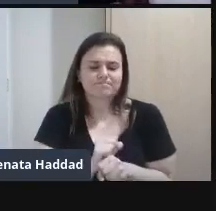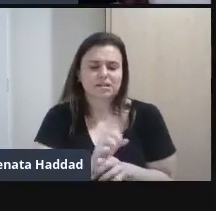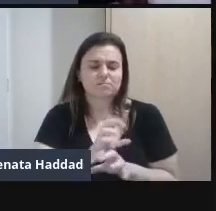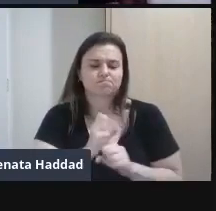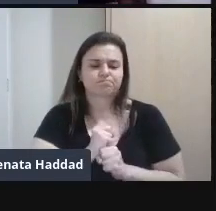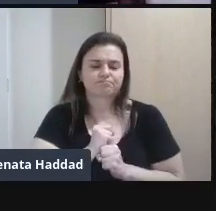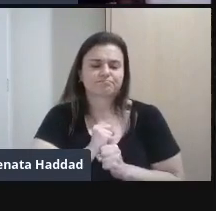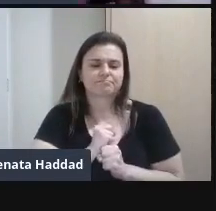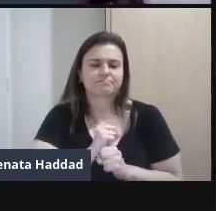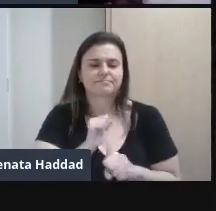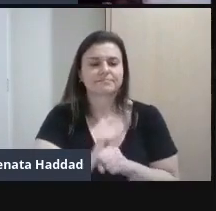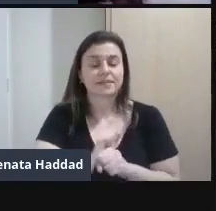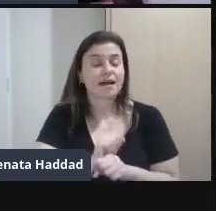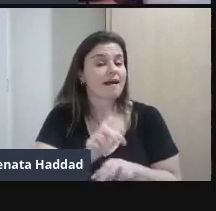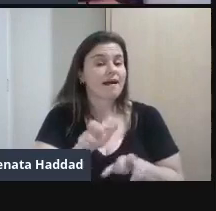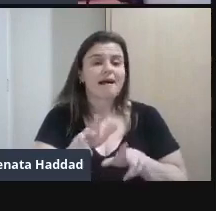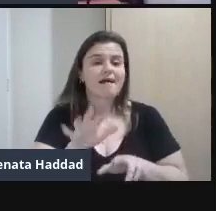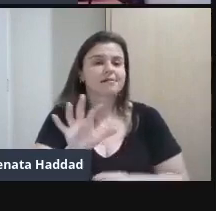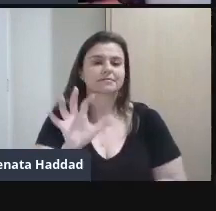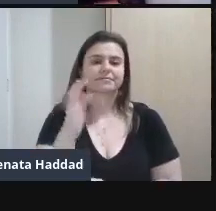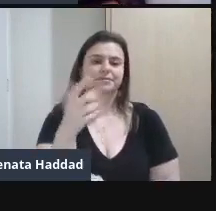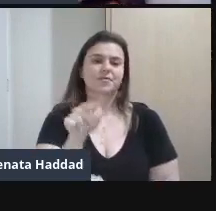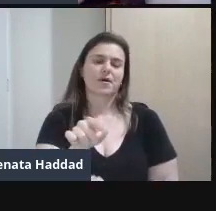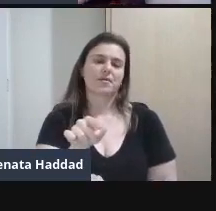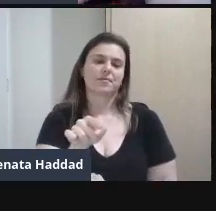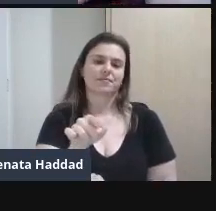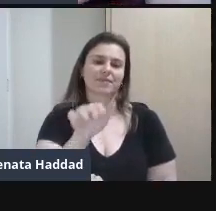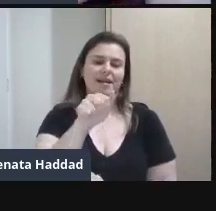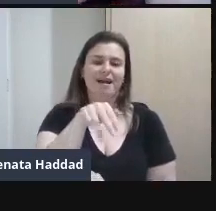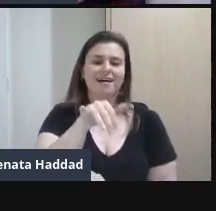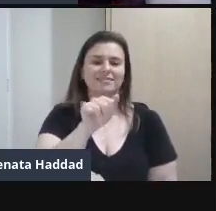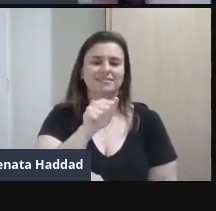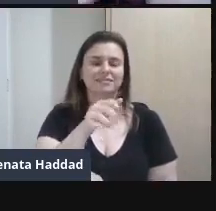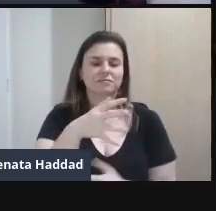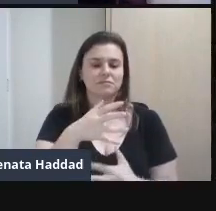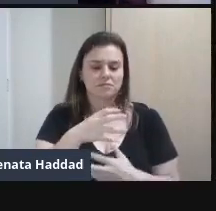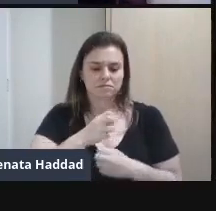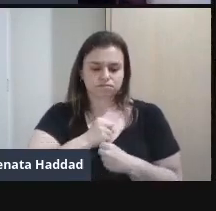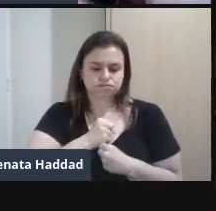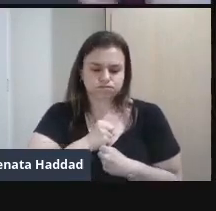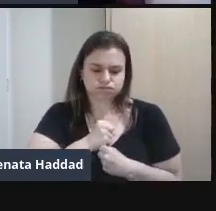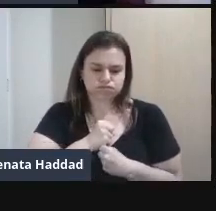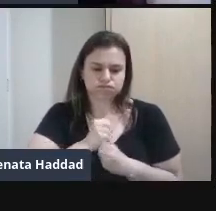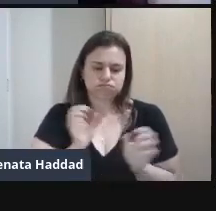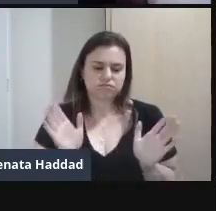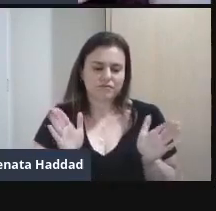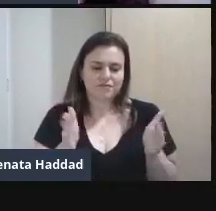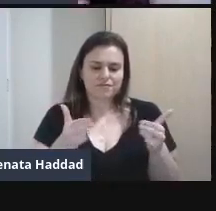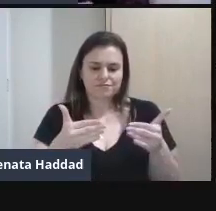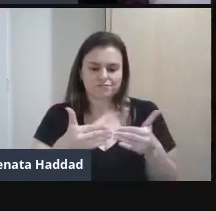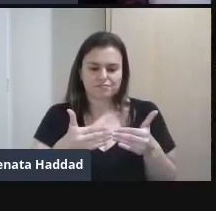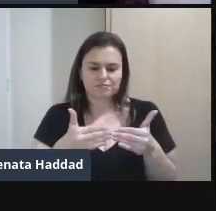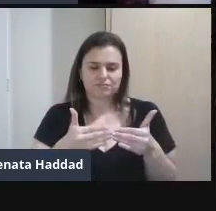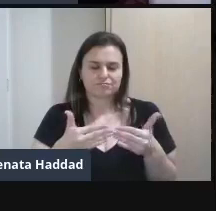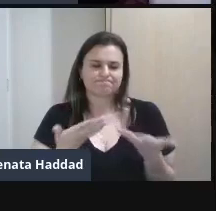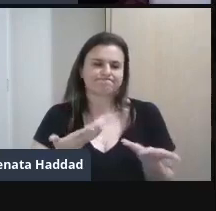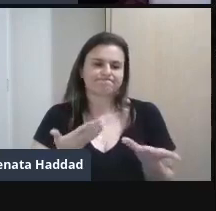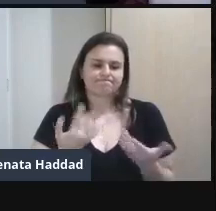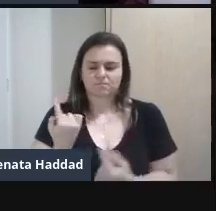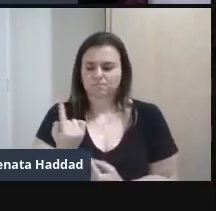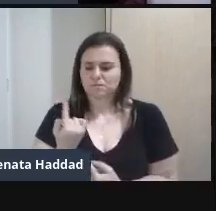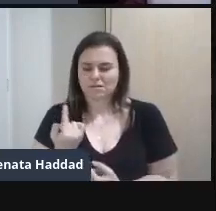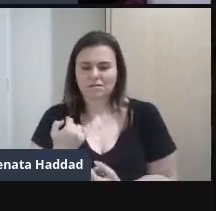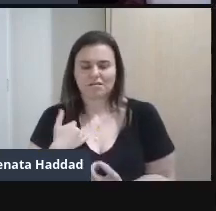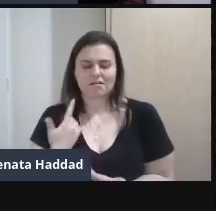foi Com a Anitta Malfatti Ela se Entrou em reclusão Deixou totalmente Essa voracidade Do movimento